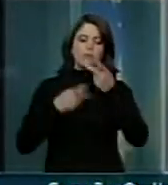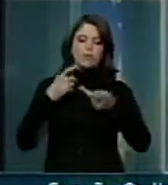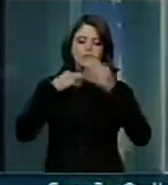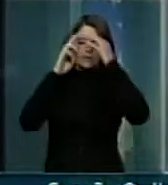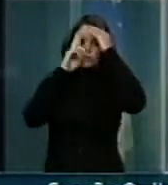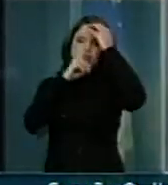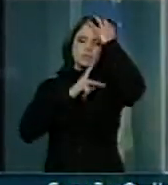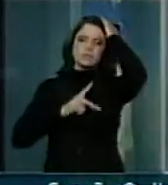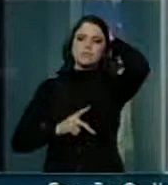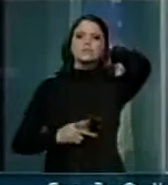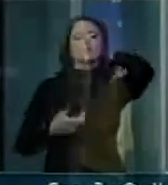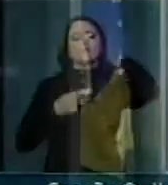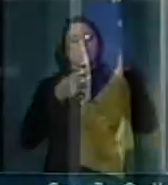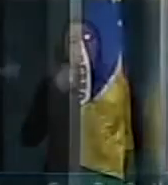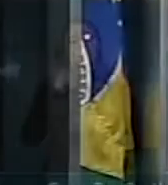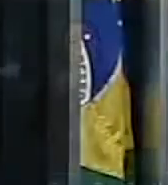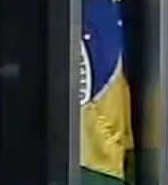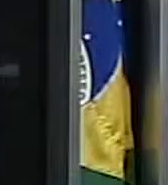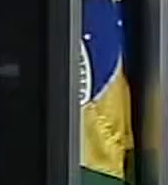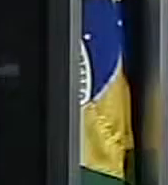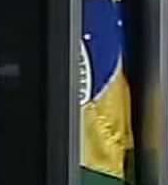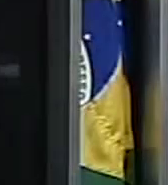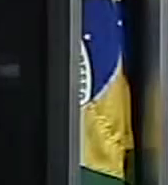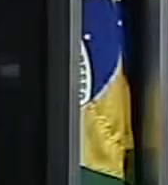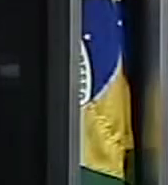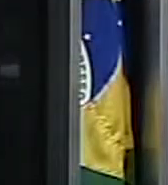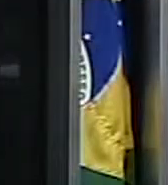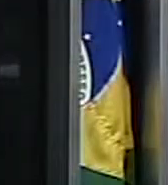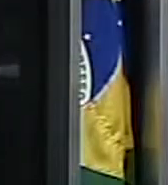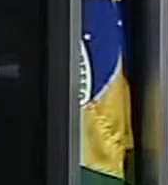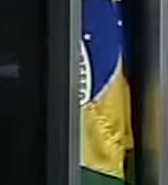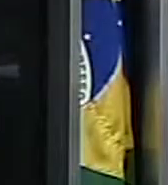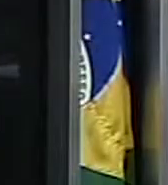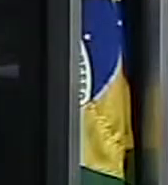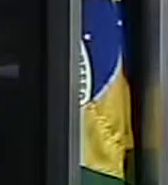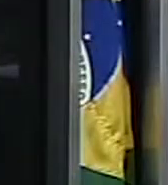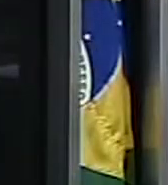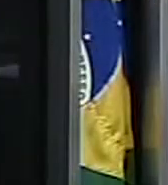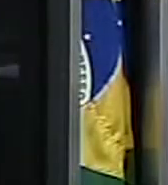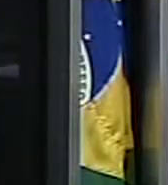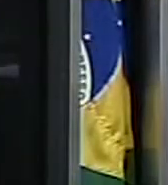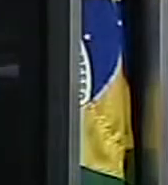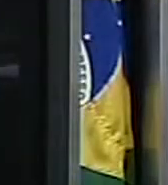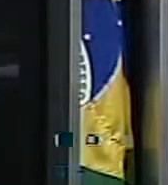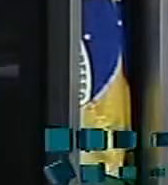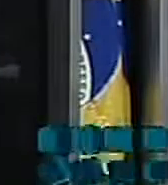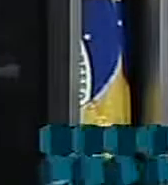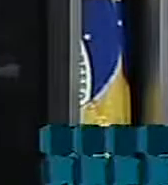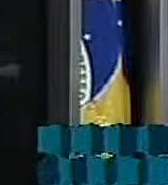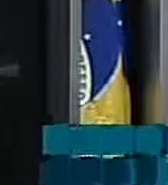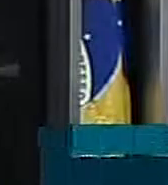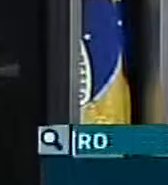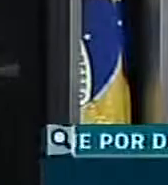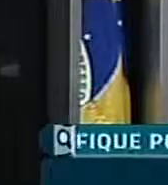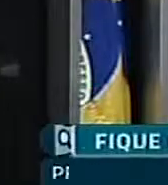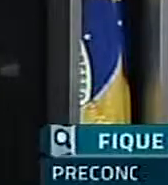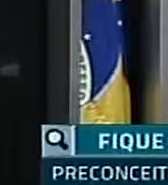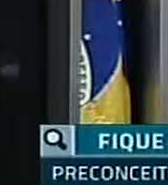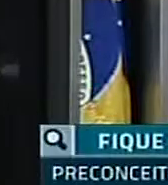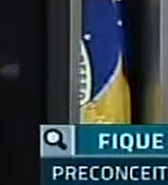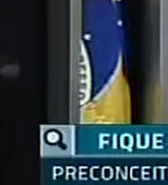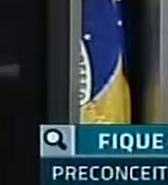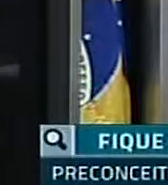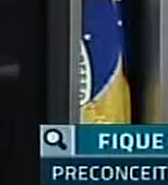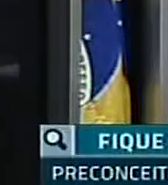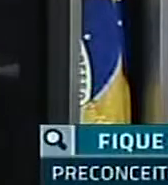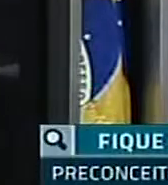presidente, eu quero falar da resposta que deu Anne Graham, numa entrevista, num